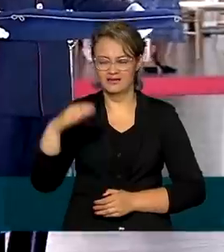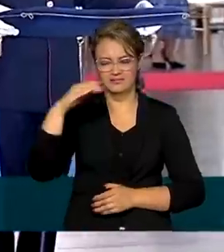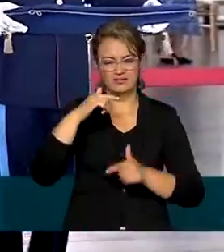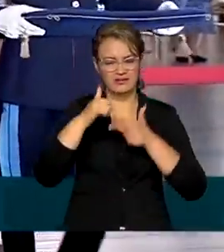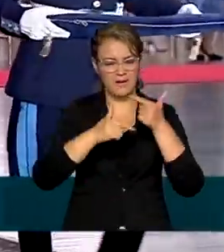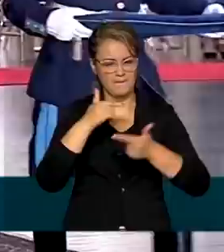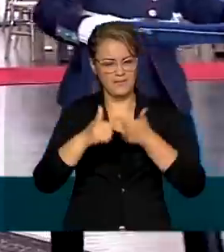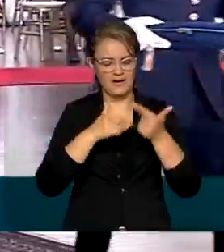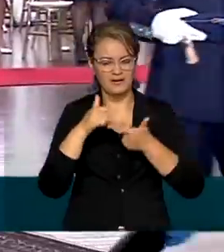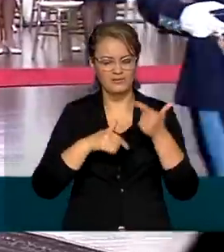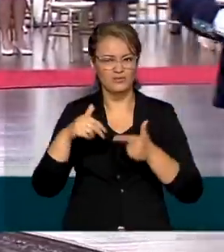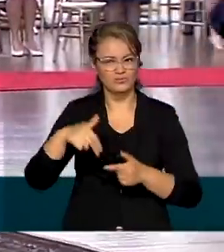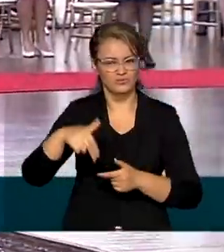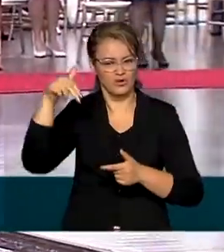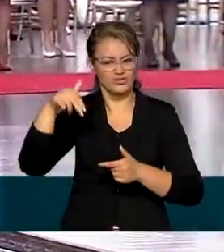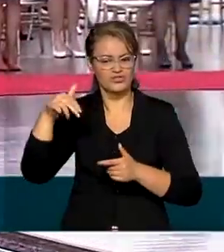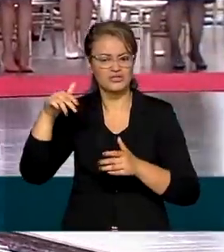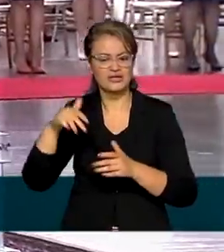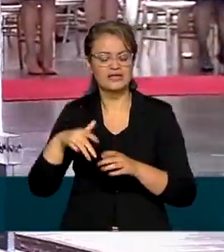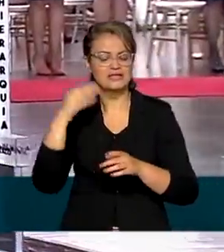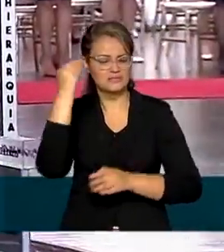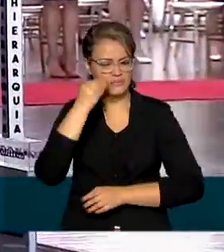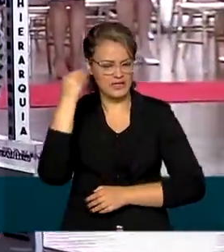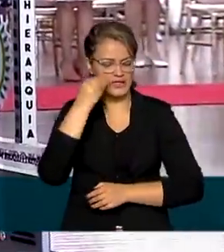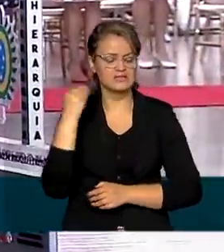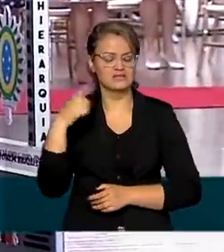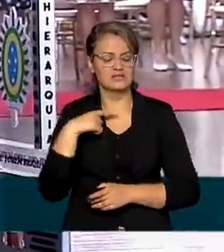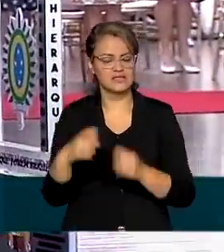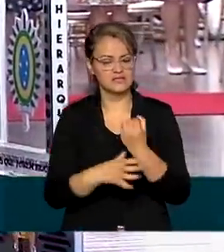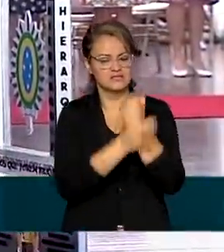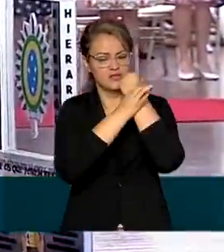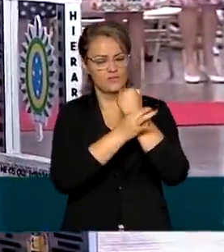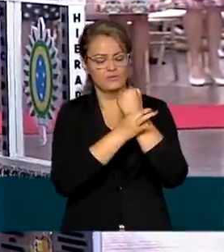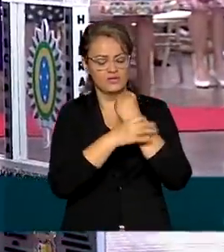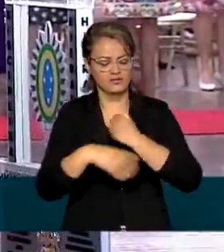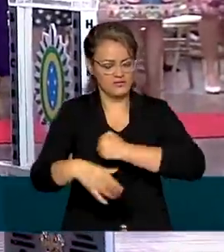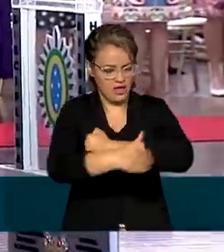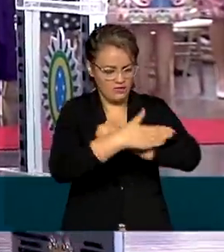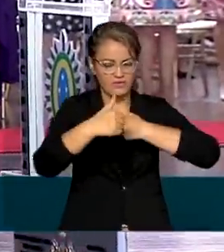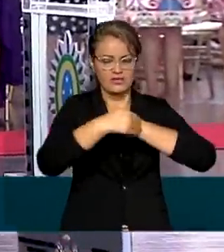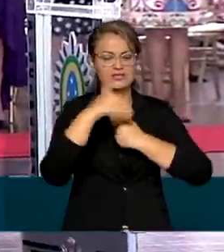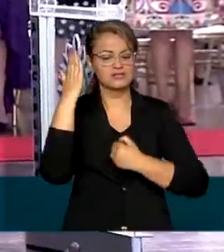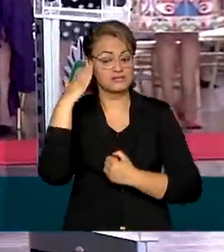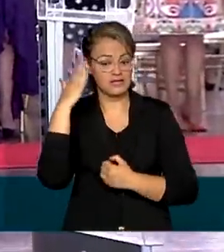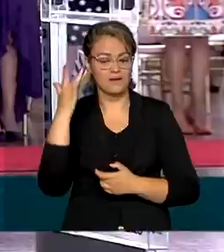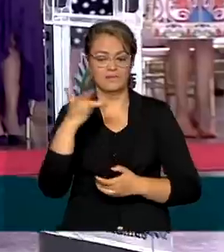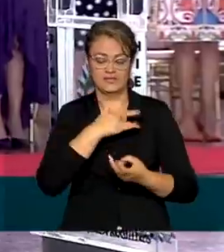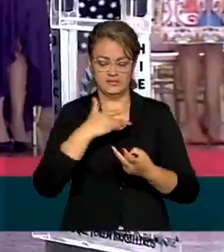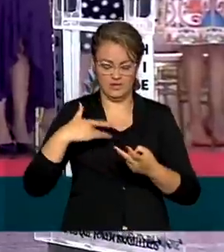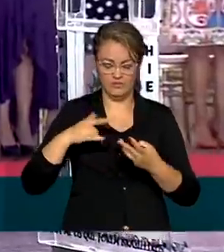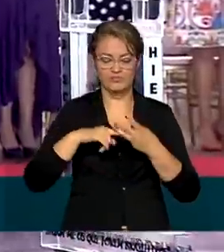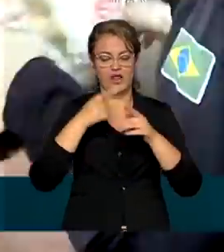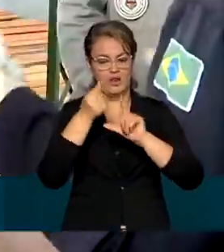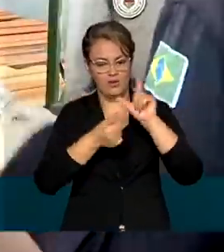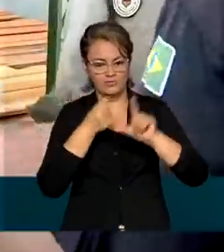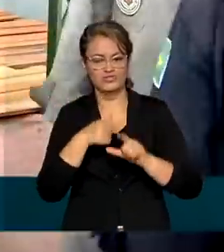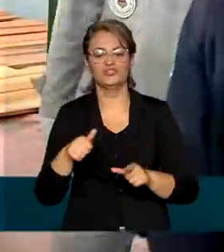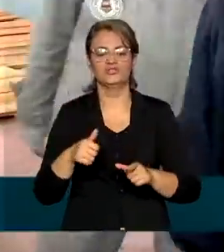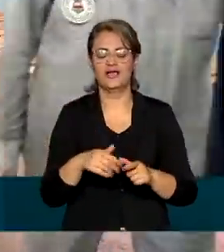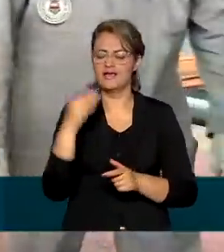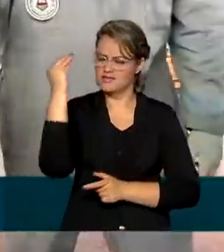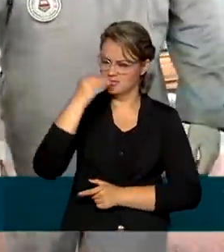militar do Norte e possui especialidade em segurança de fronteiras, saúde e logística.